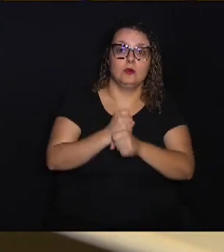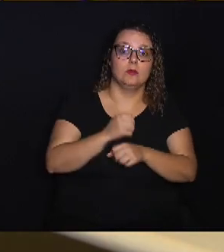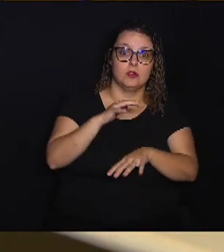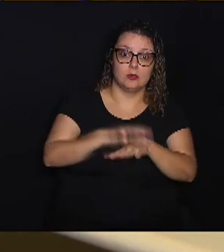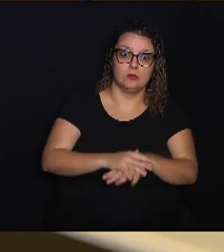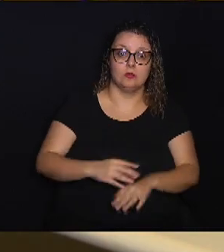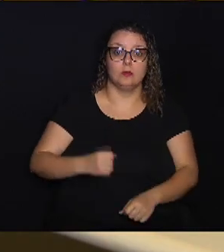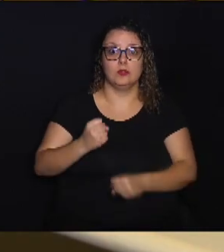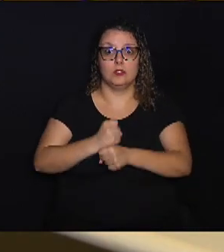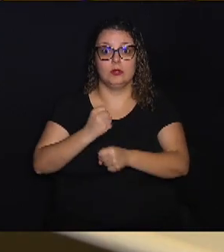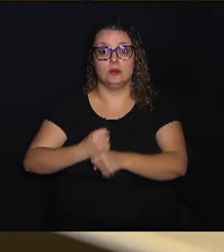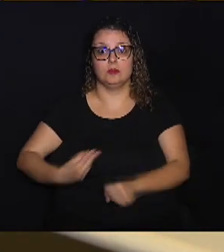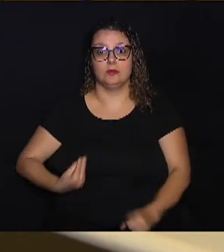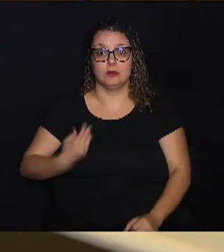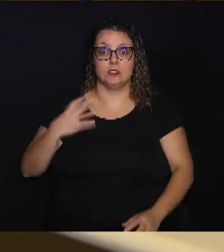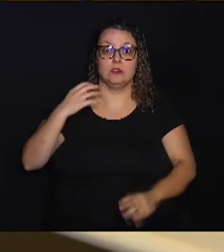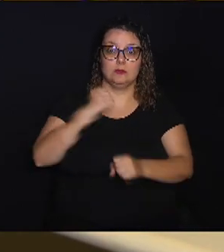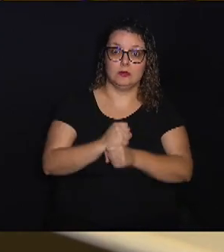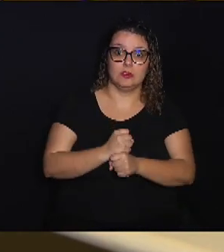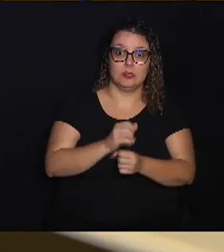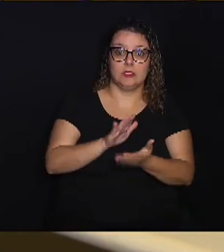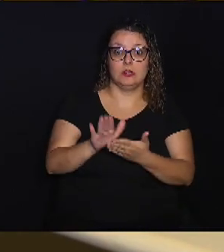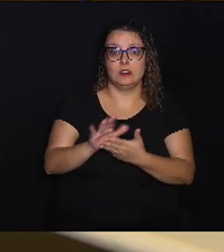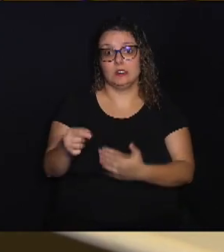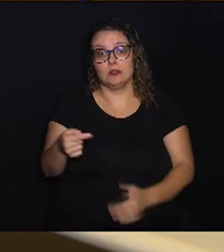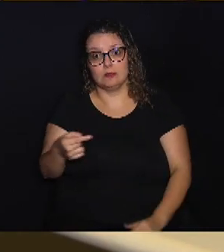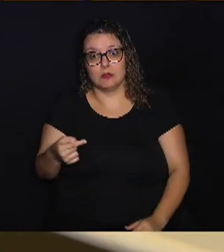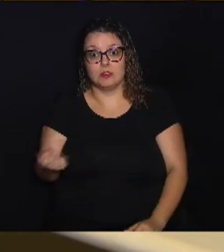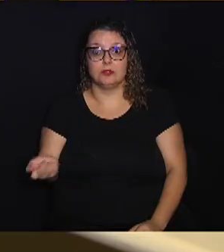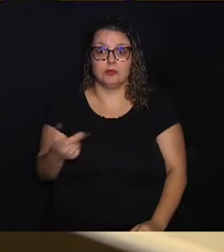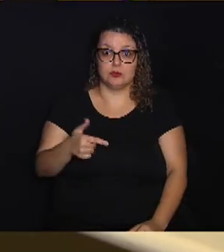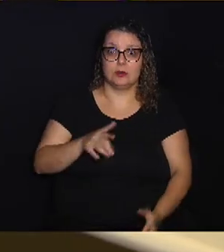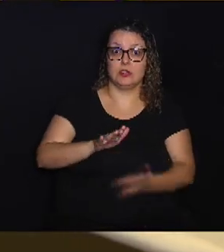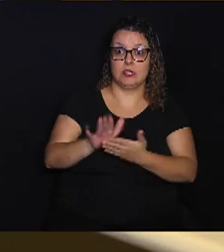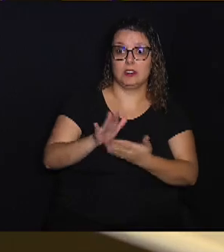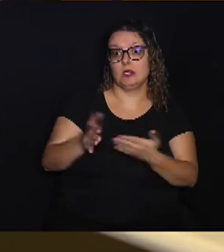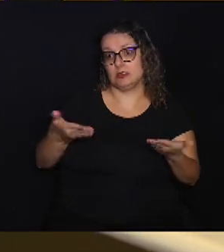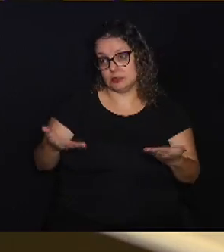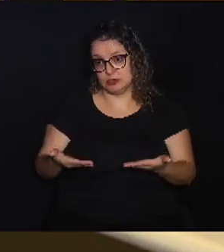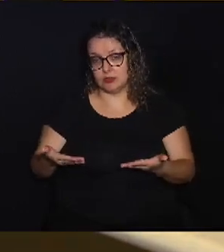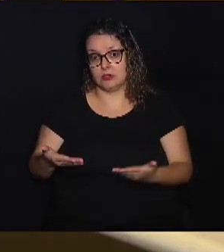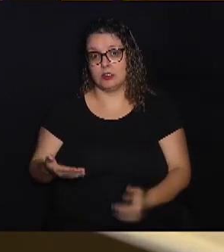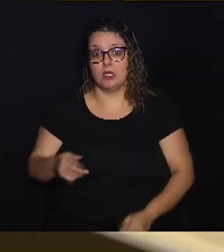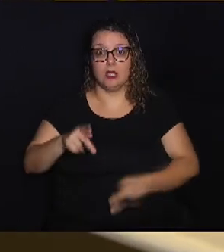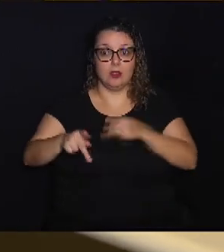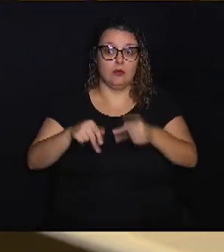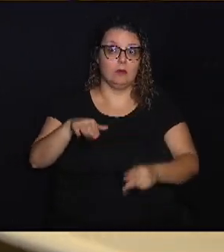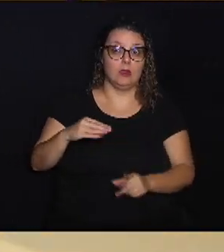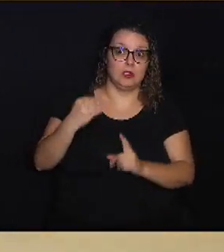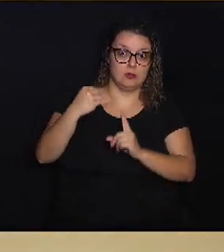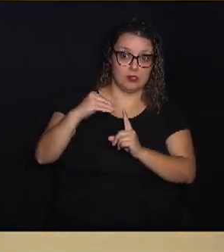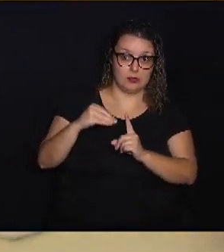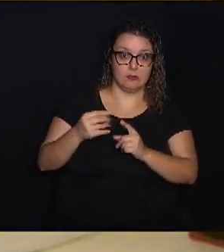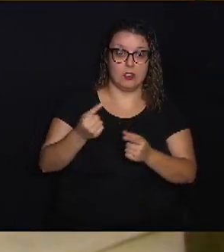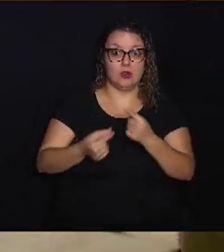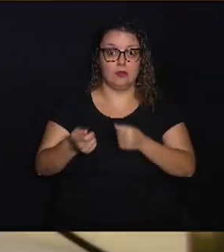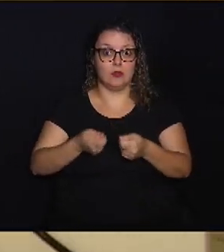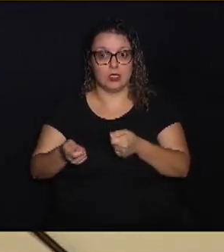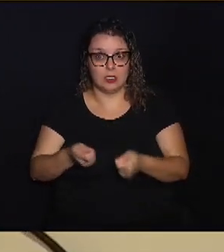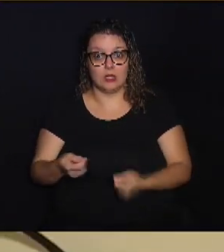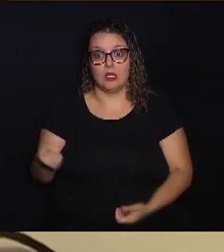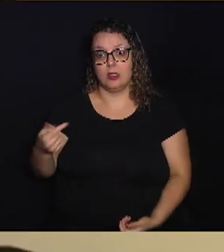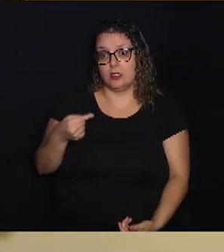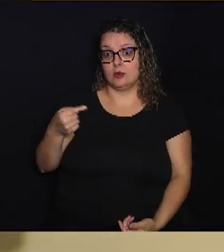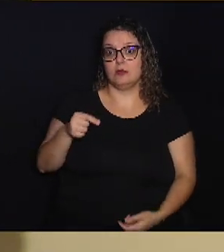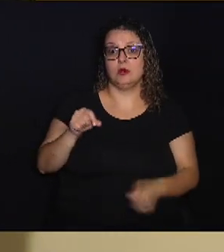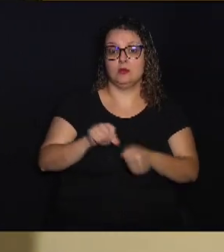de vida ganho, ele acaba gastando menos do que se gasta atualmente. A população mais vulnerável economicamente é a que menos